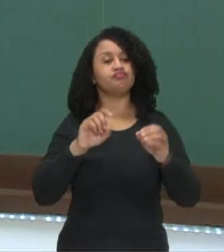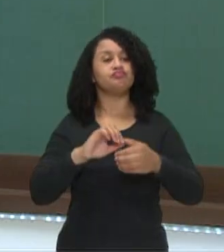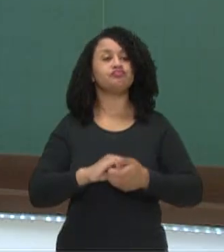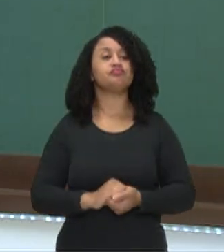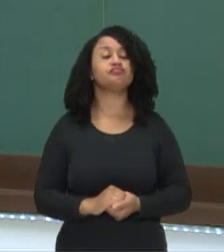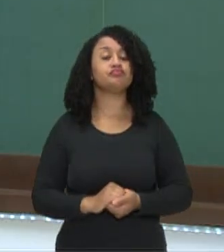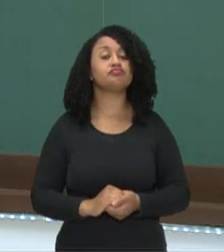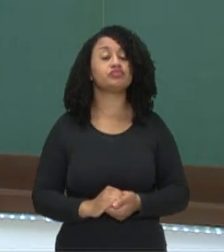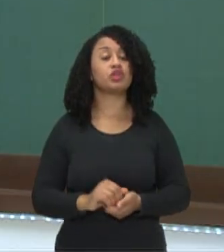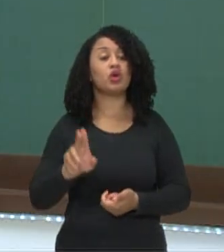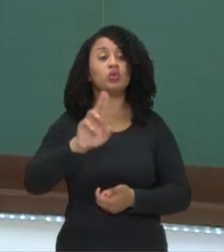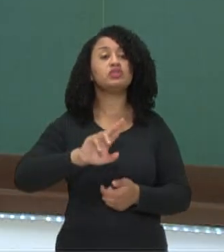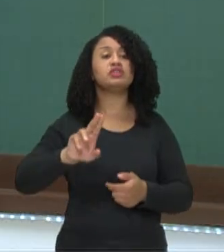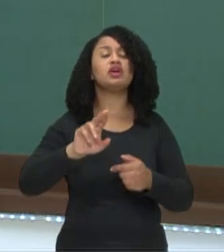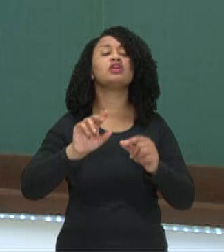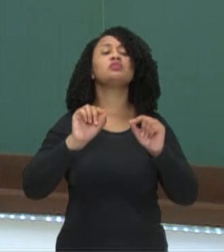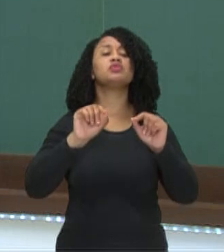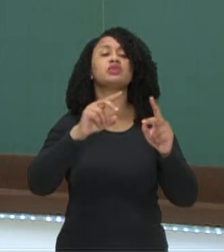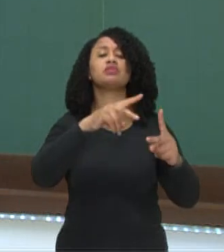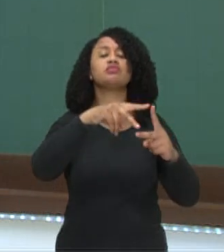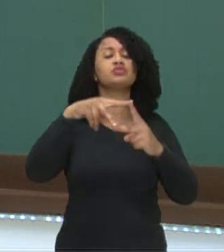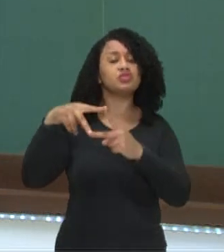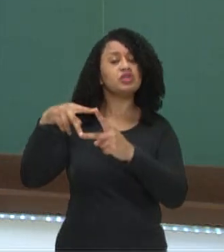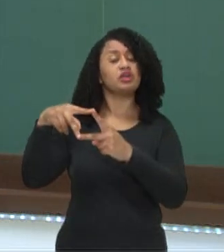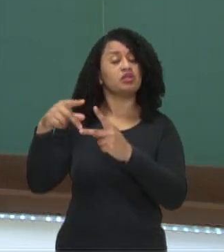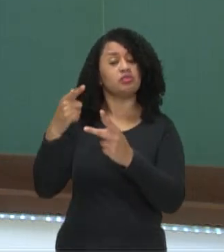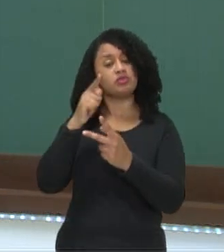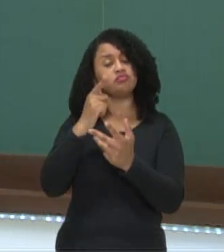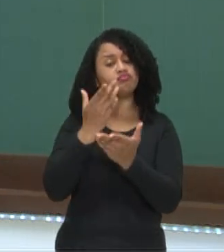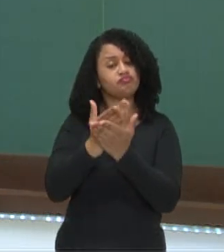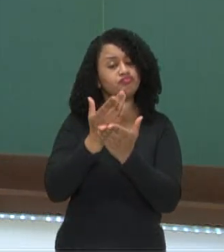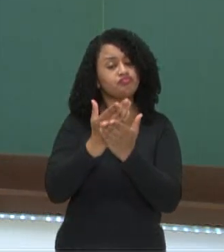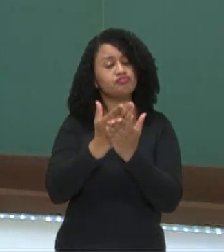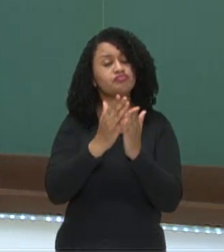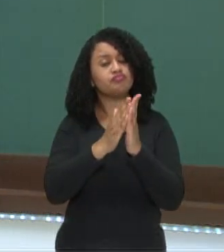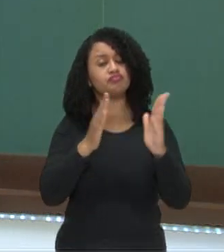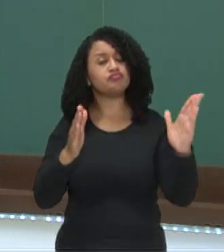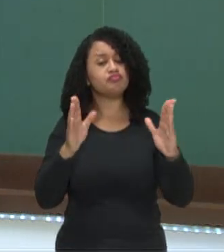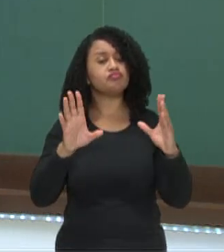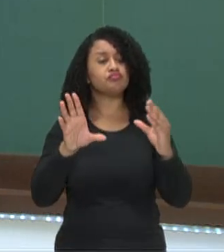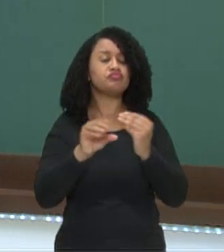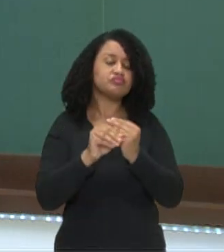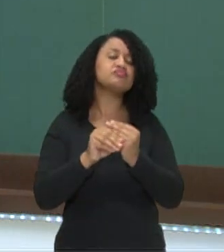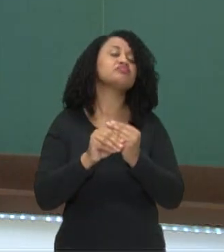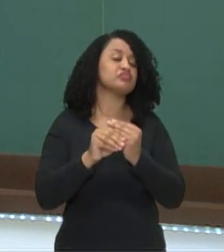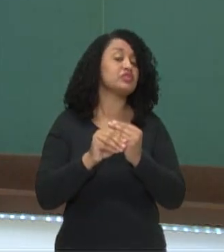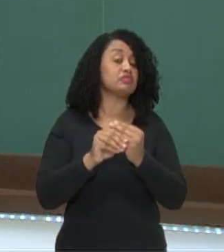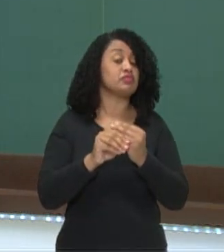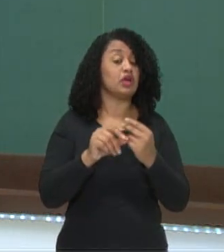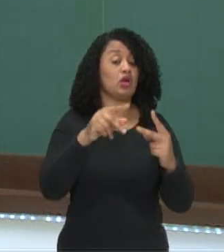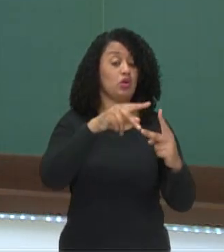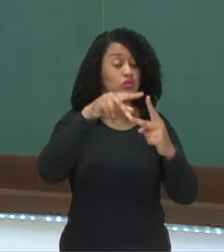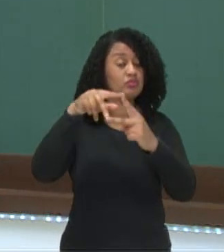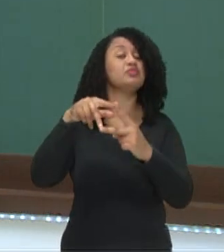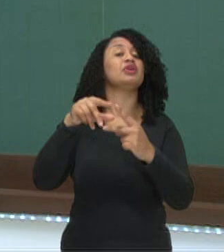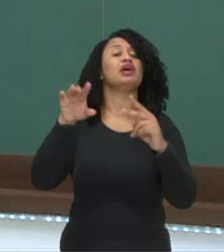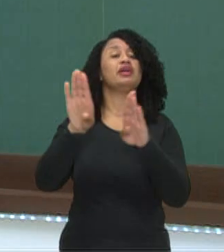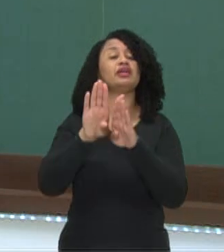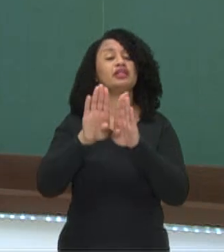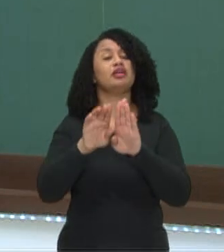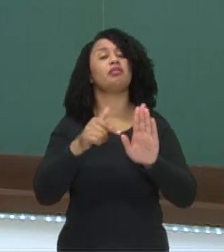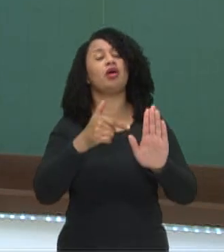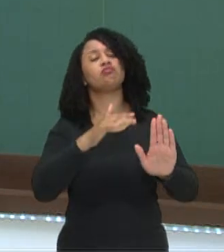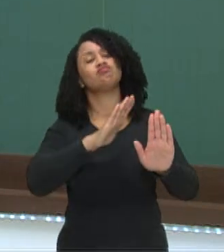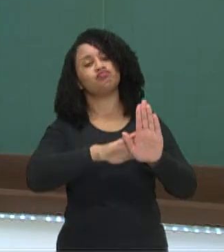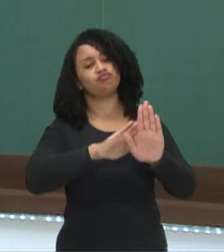usaremos tira para estudar esse período composto. Inevitável falar de tira e não falar de humor, de ironia.